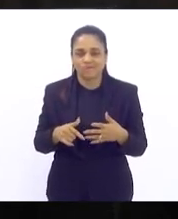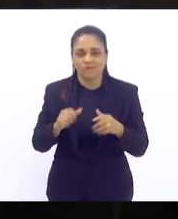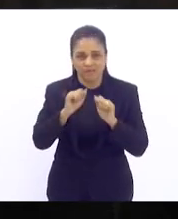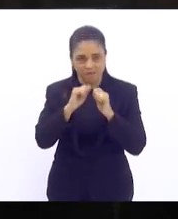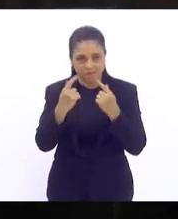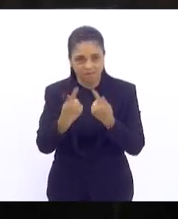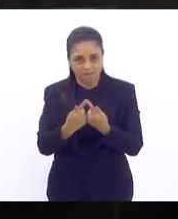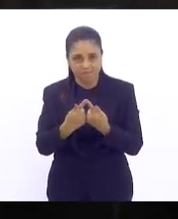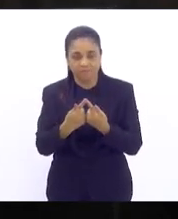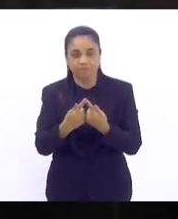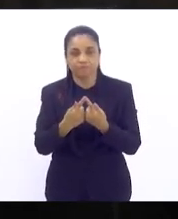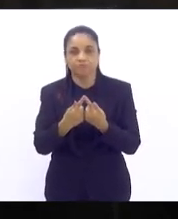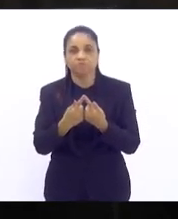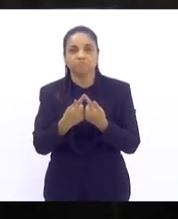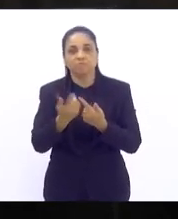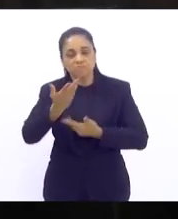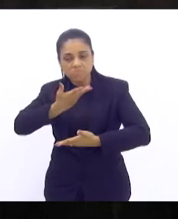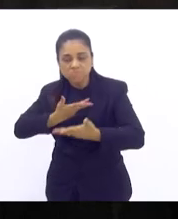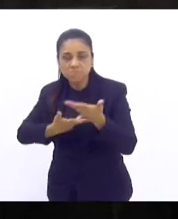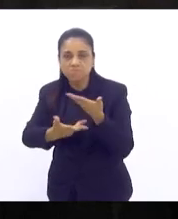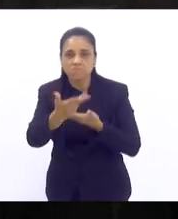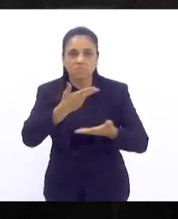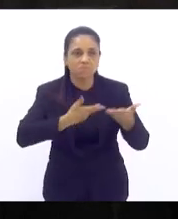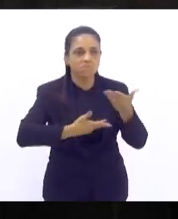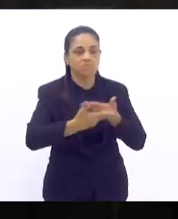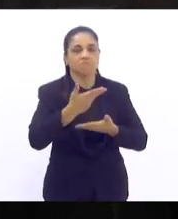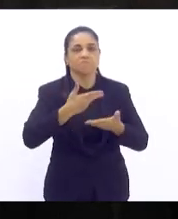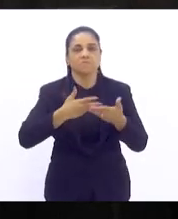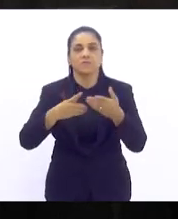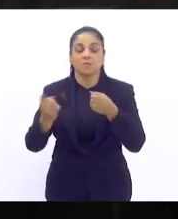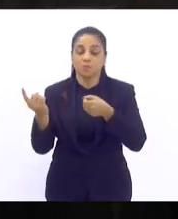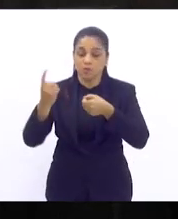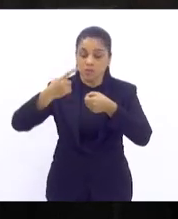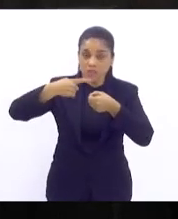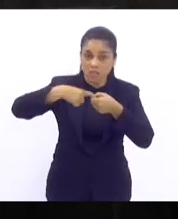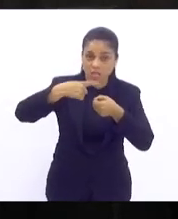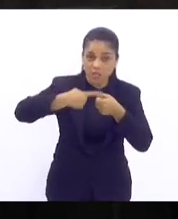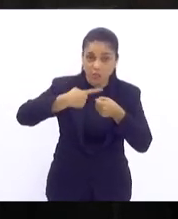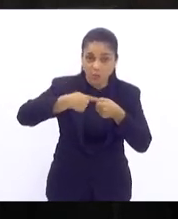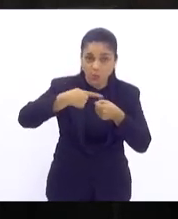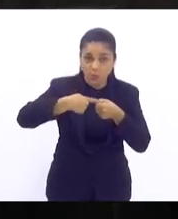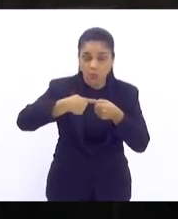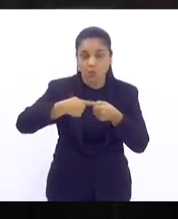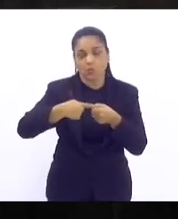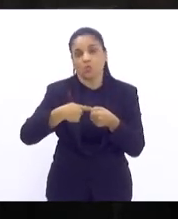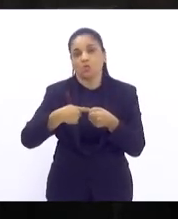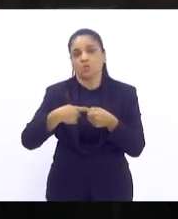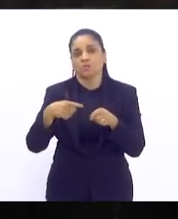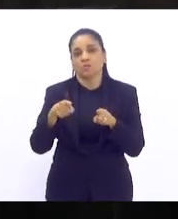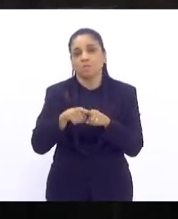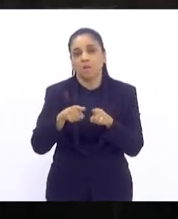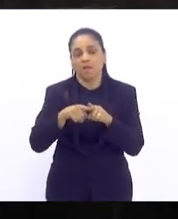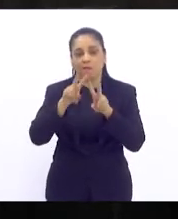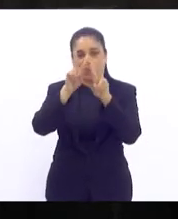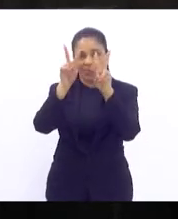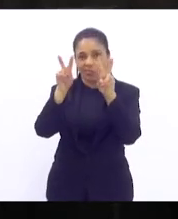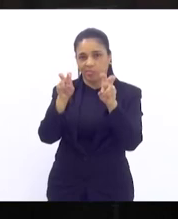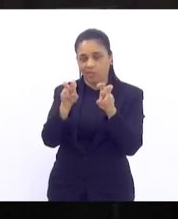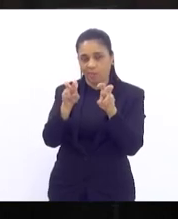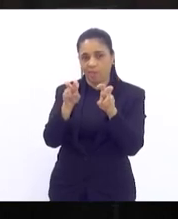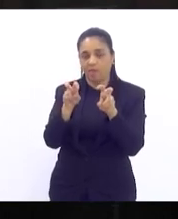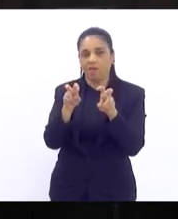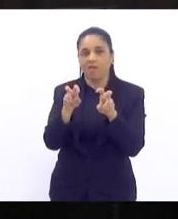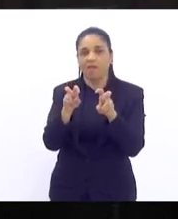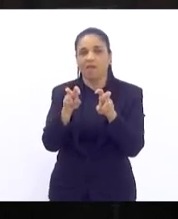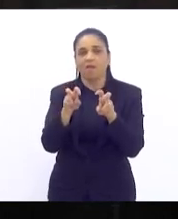a estar interiorando levando para o interior um processo de interiorização do tema para que a gente possa